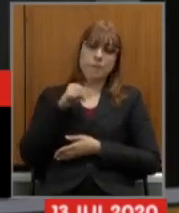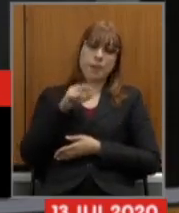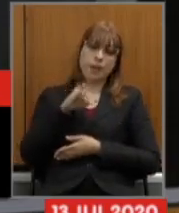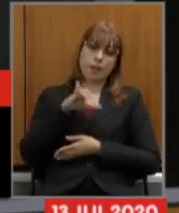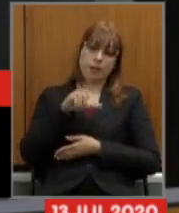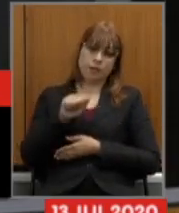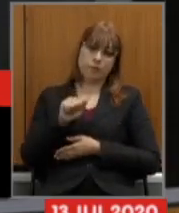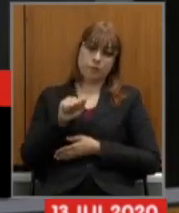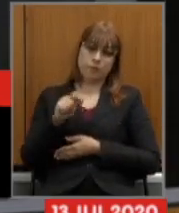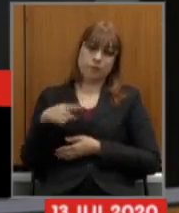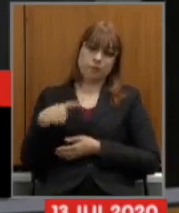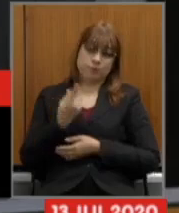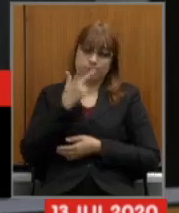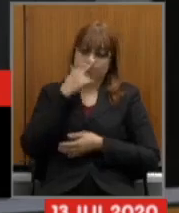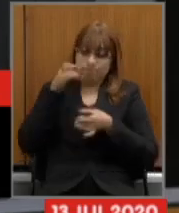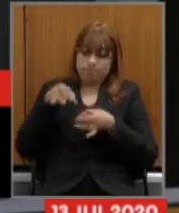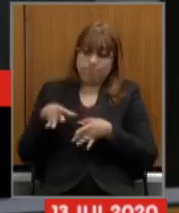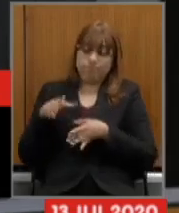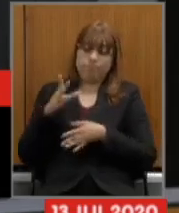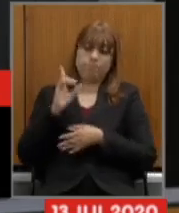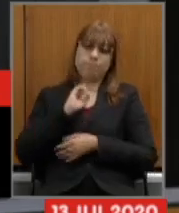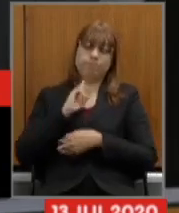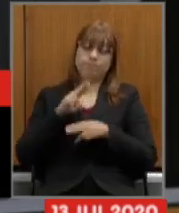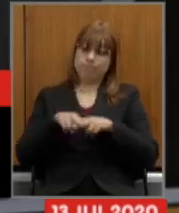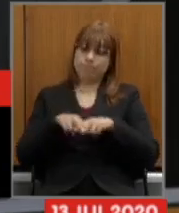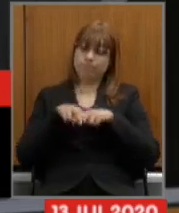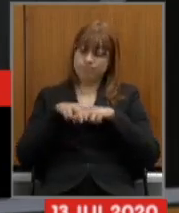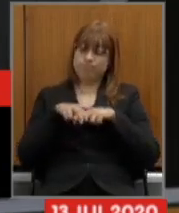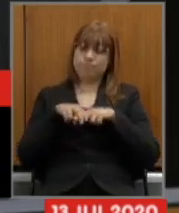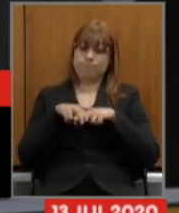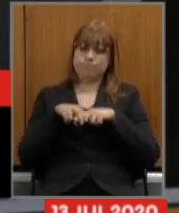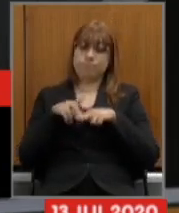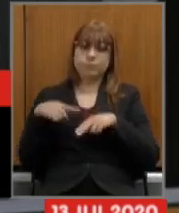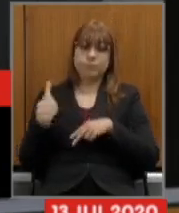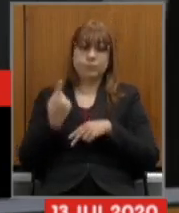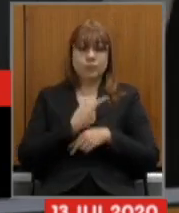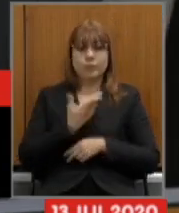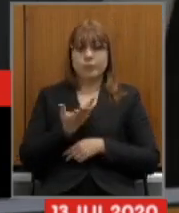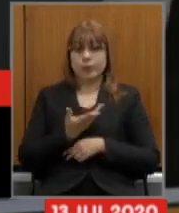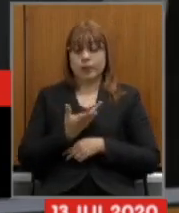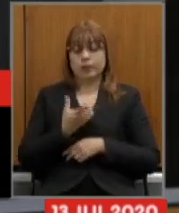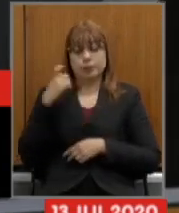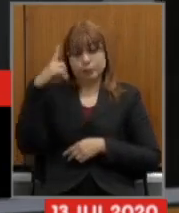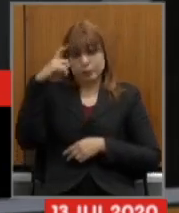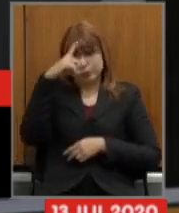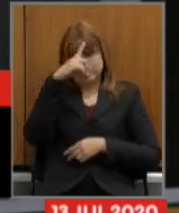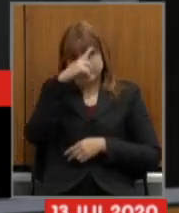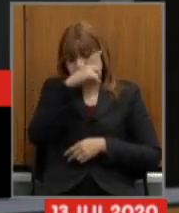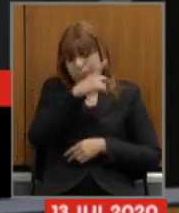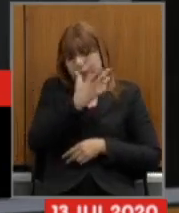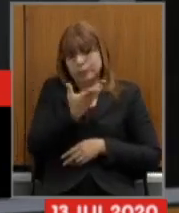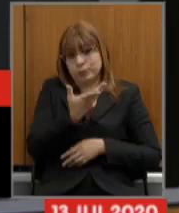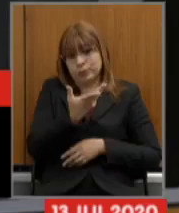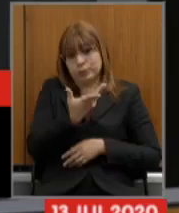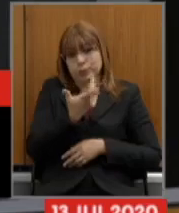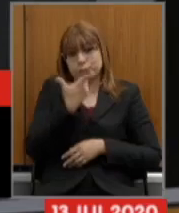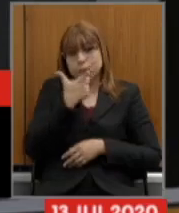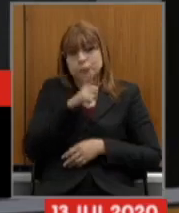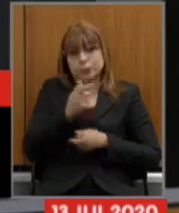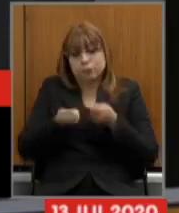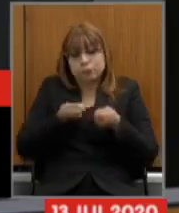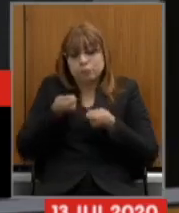abandonado em Minas Gerais por isso que nós estamos tendo sucesso em administrar a despesa